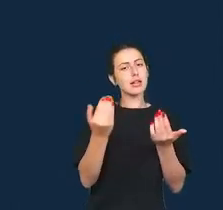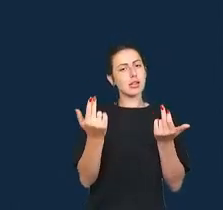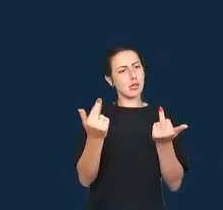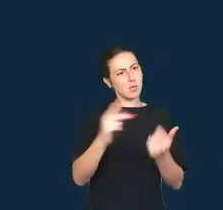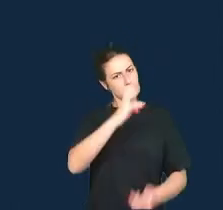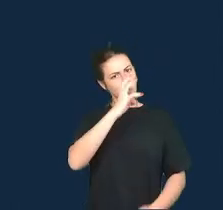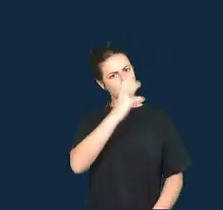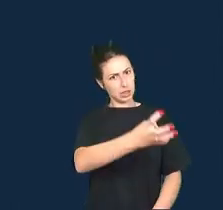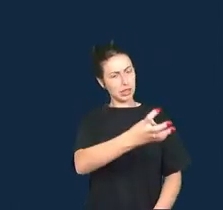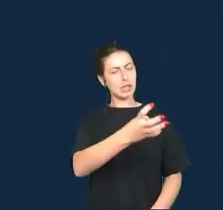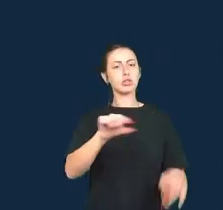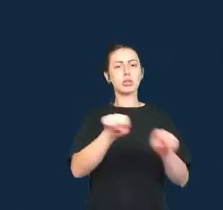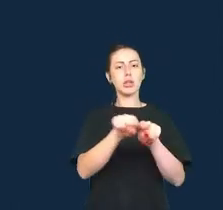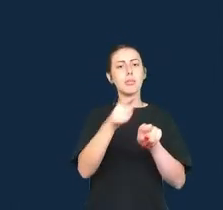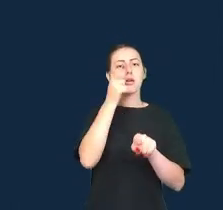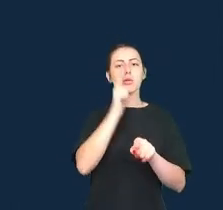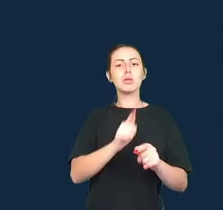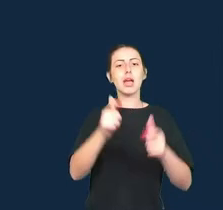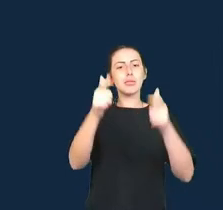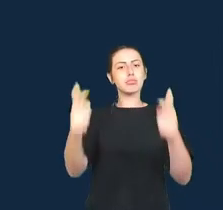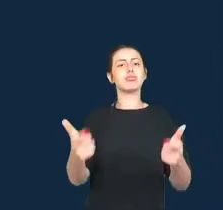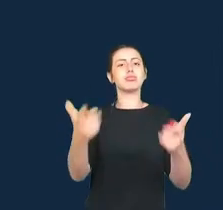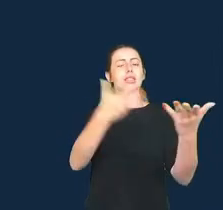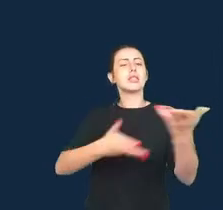envolvimento e intervenção pública